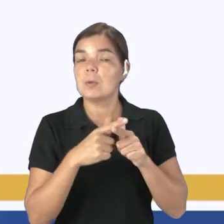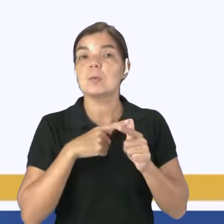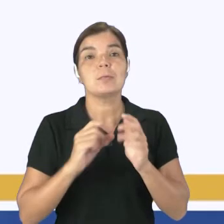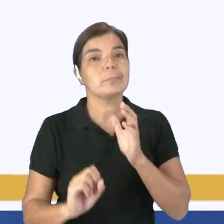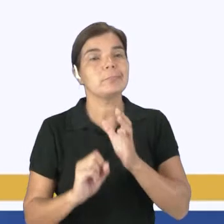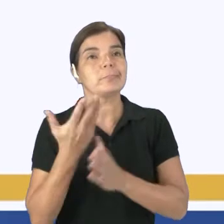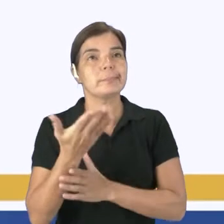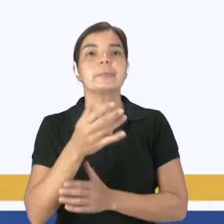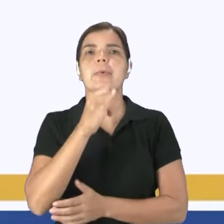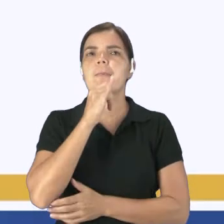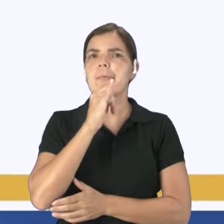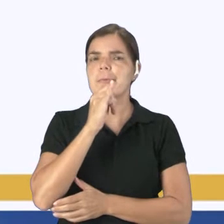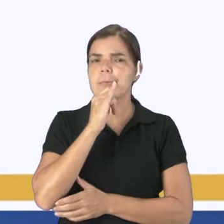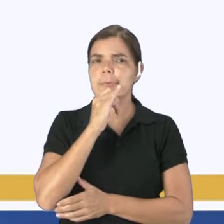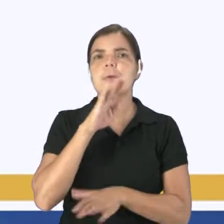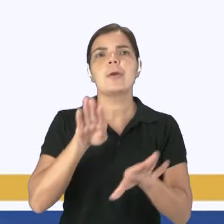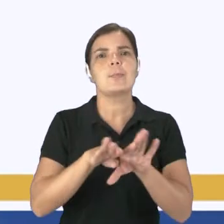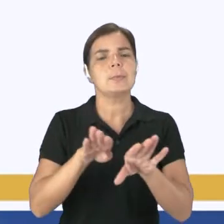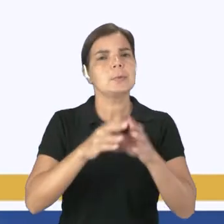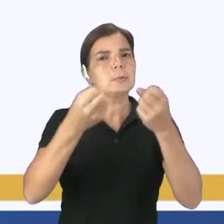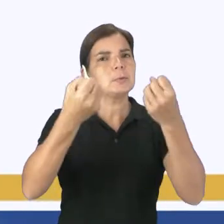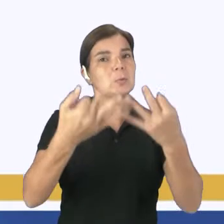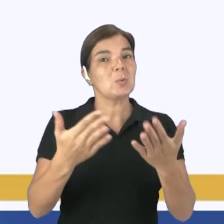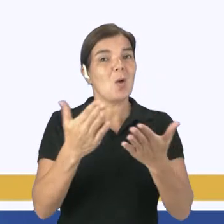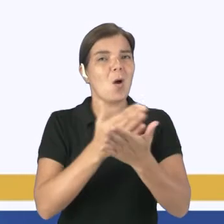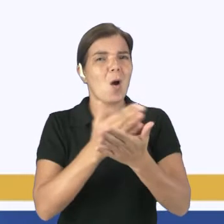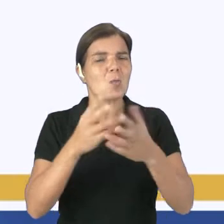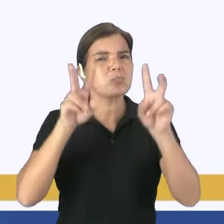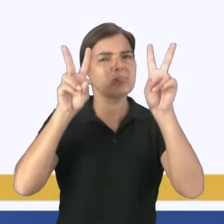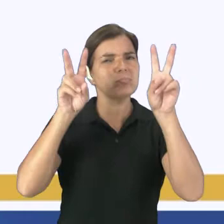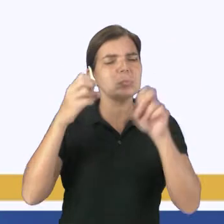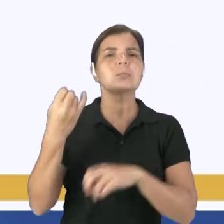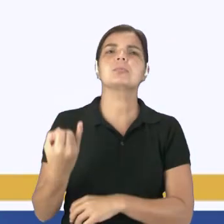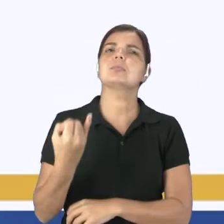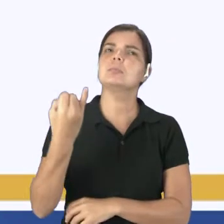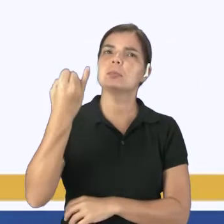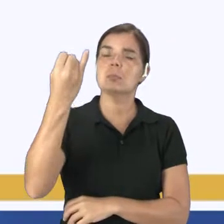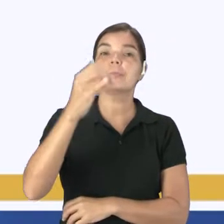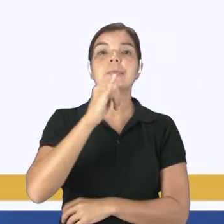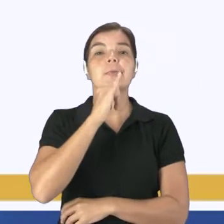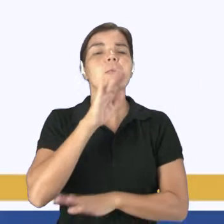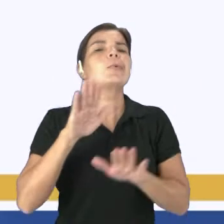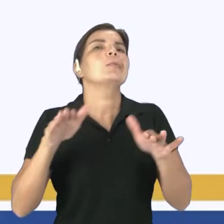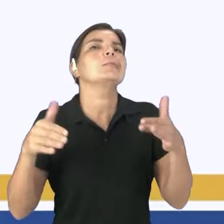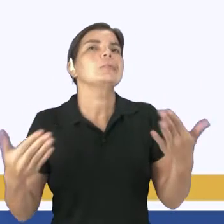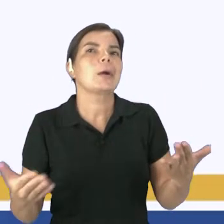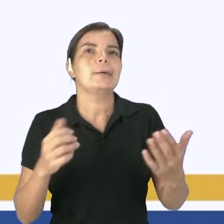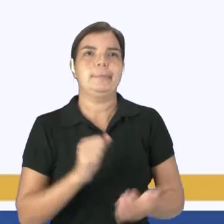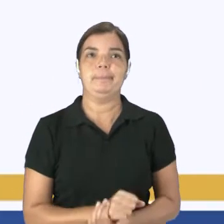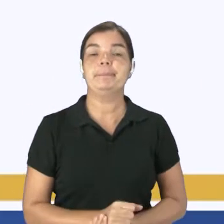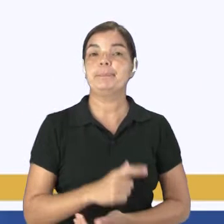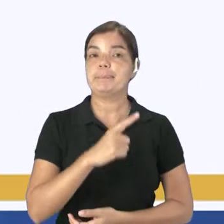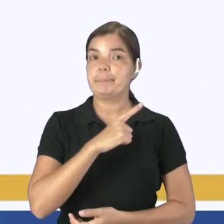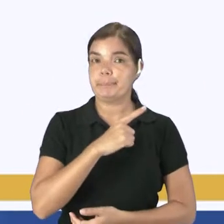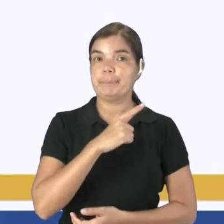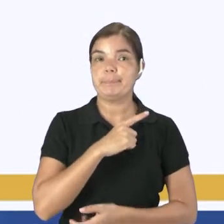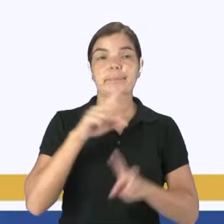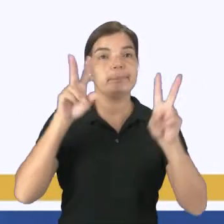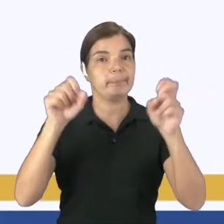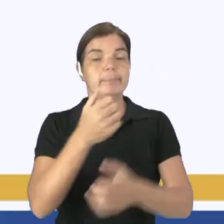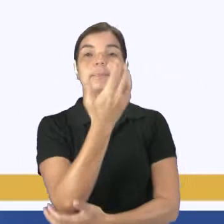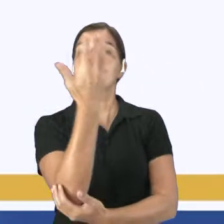E a gente tem aí a definição também de alguns termos muito importantes. Que termos seriam esses? A gente tem o termo meio ambiente,